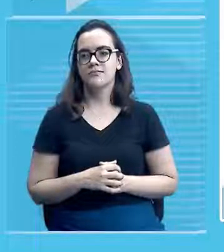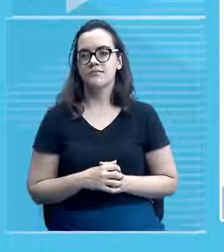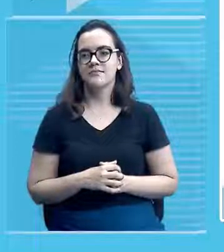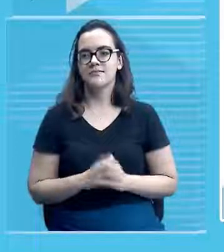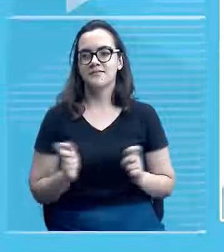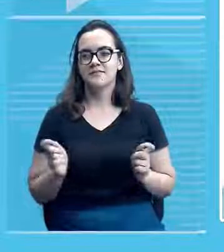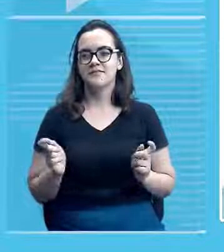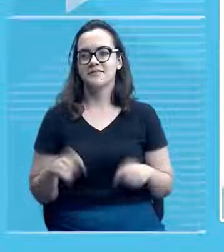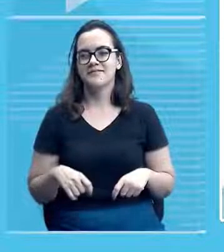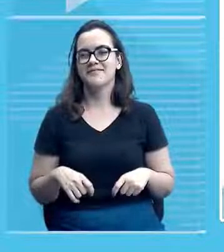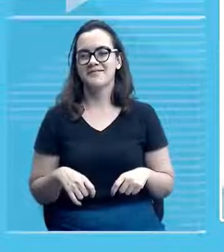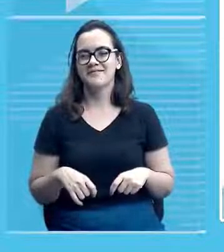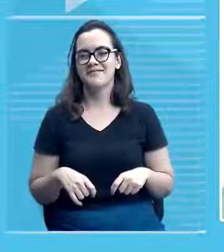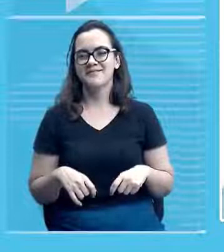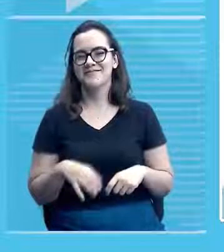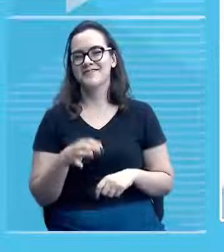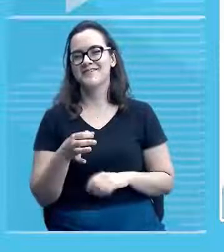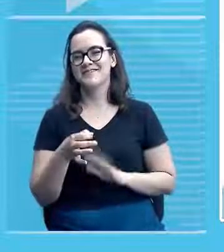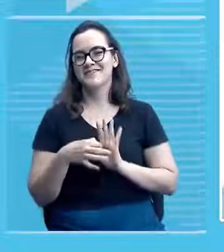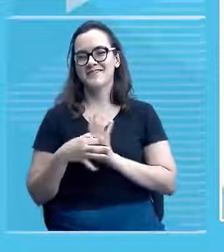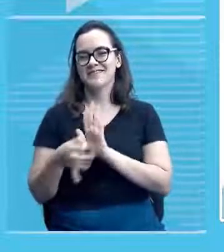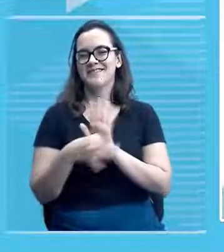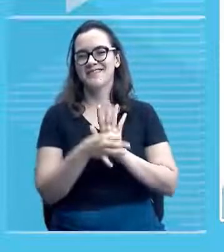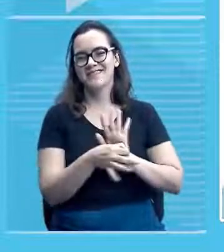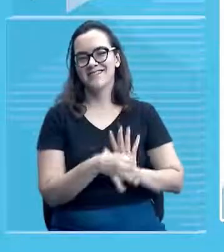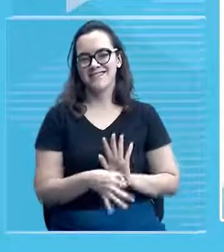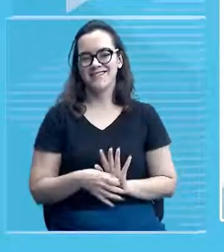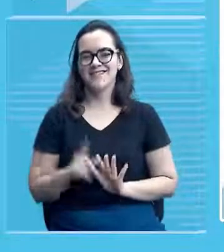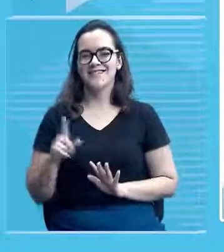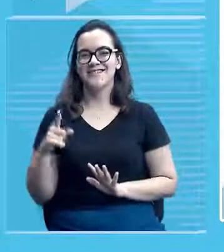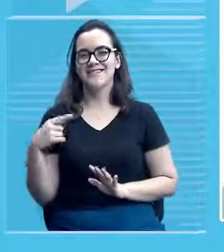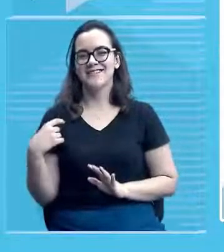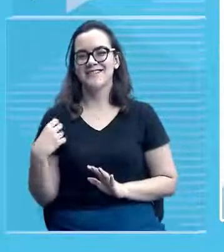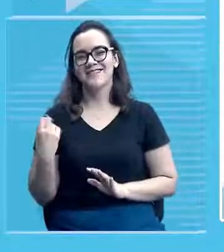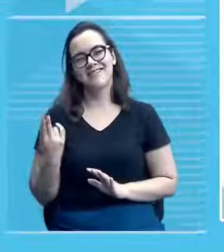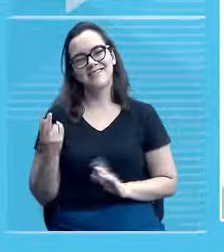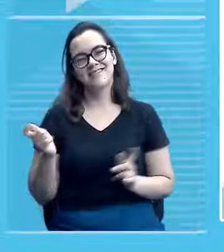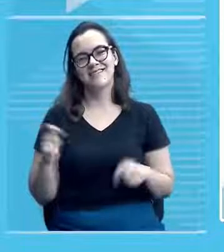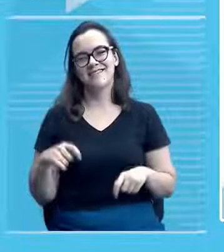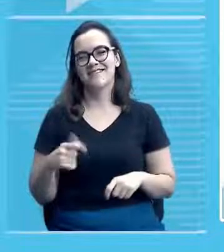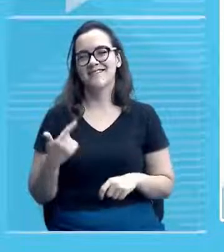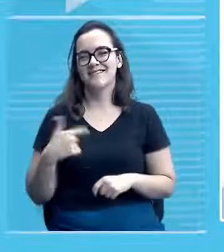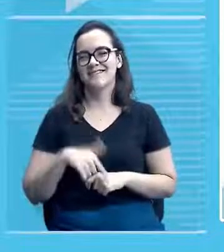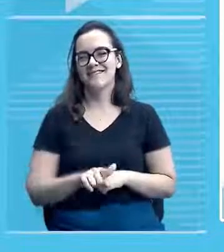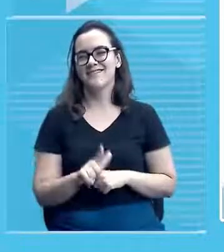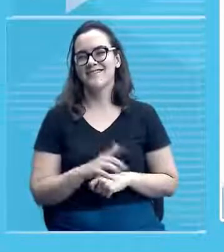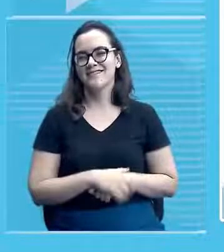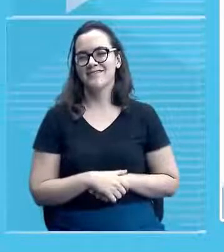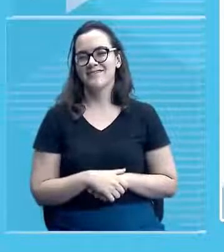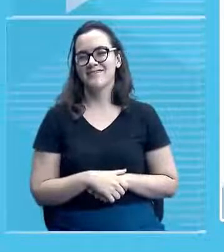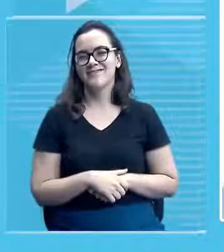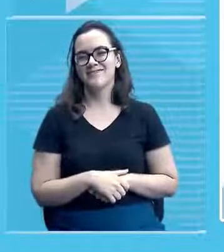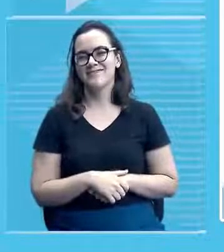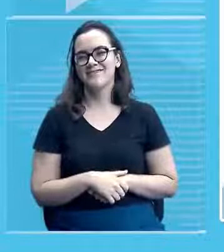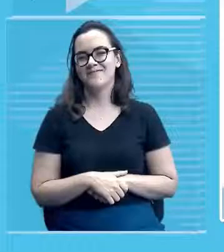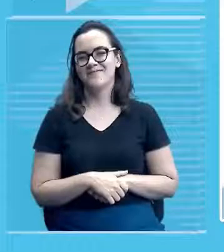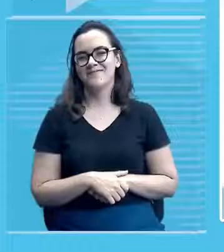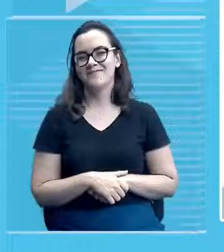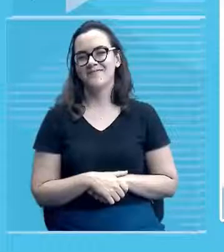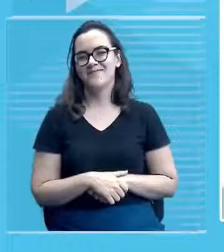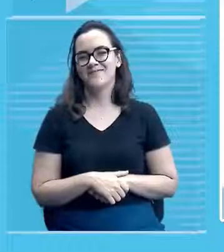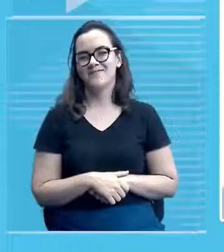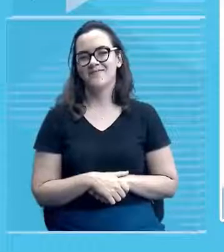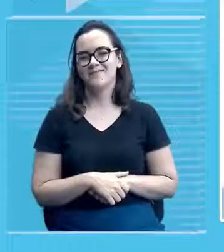podemos avançar então gente olha só vamos partir para o nosso próximo slide né?